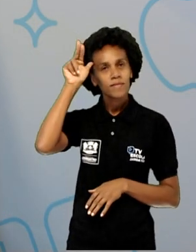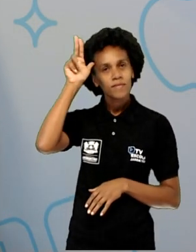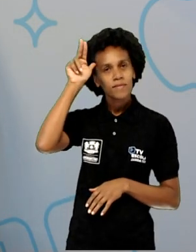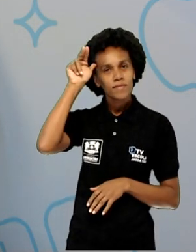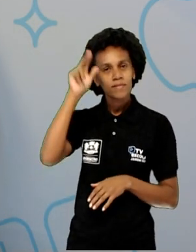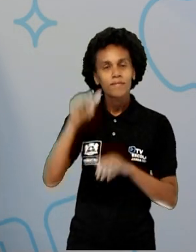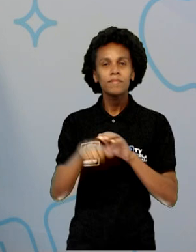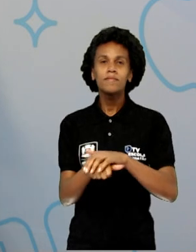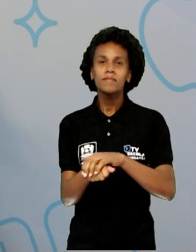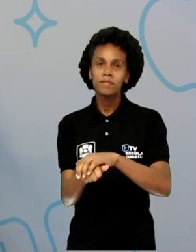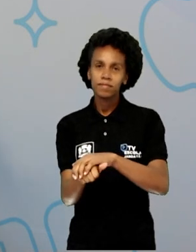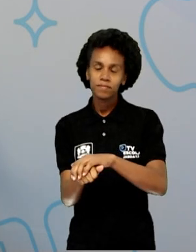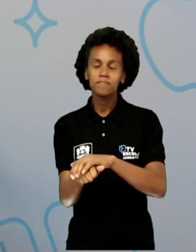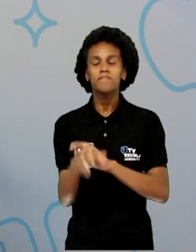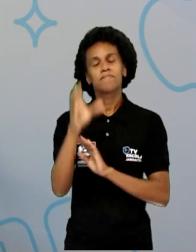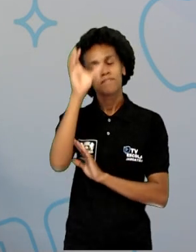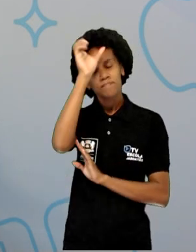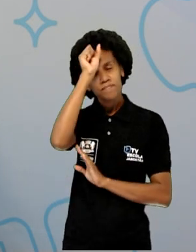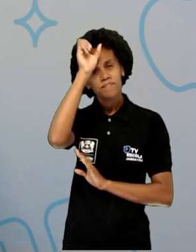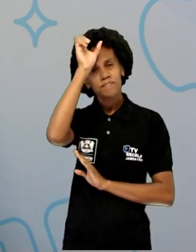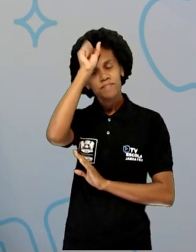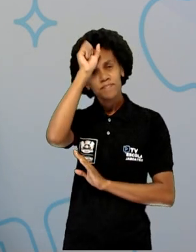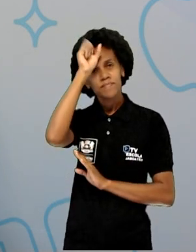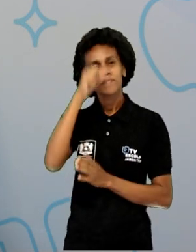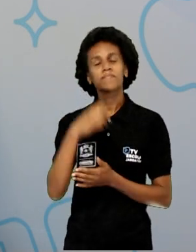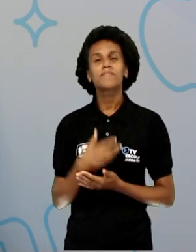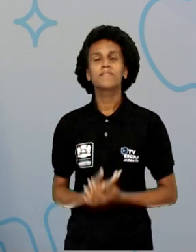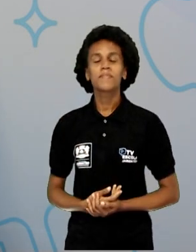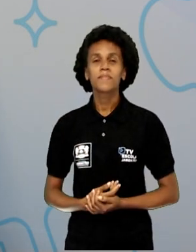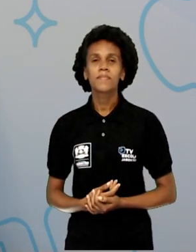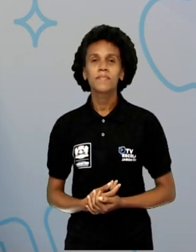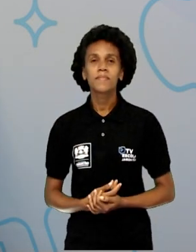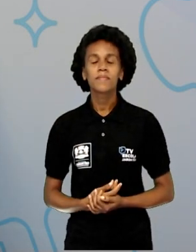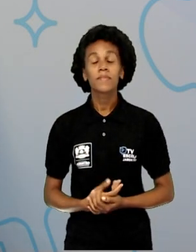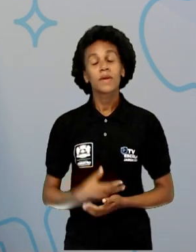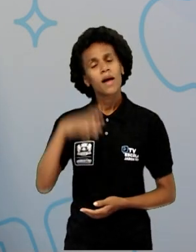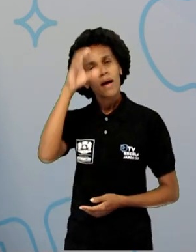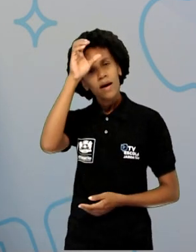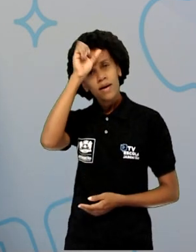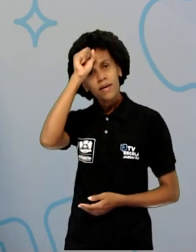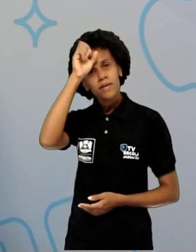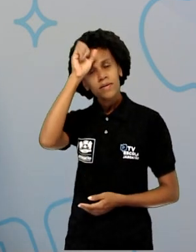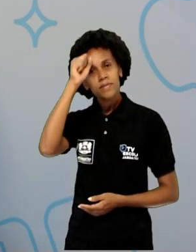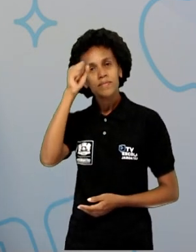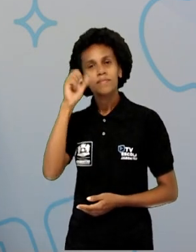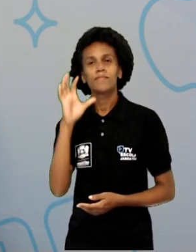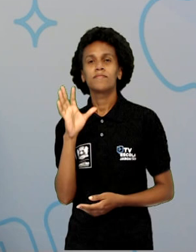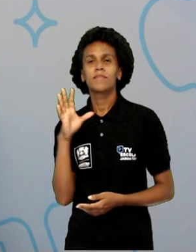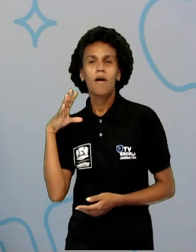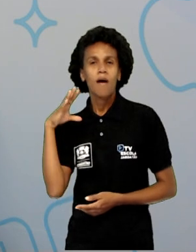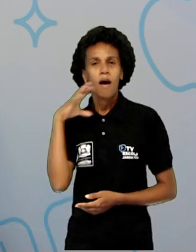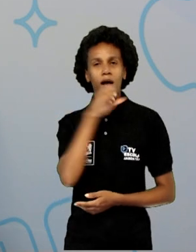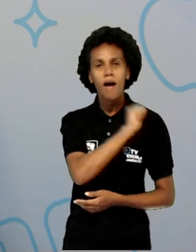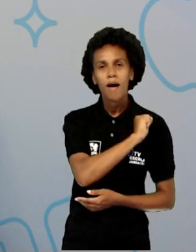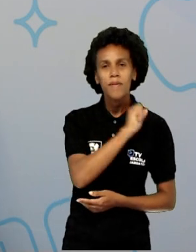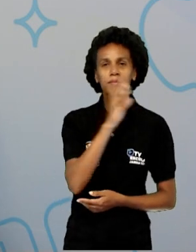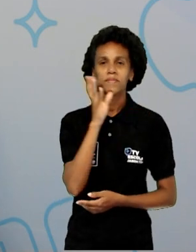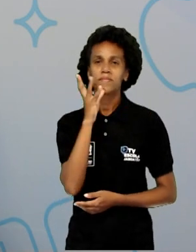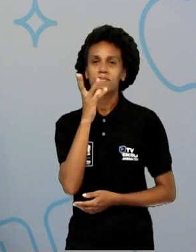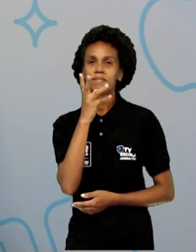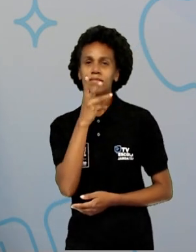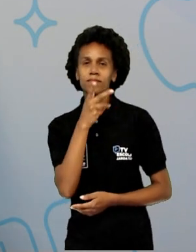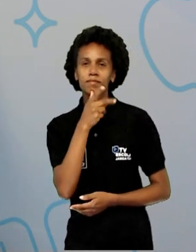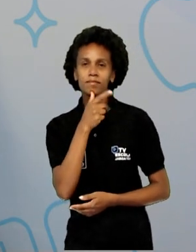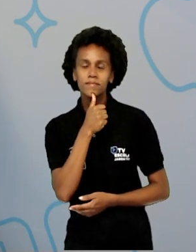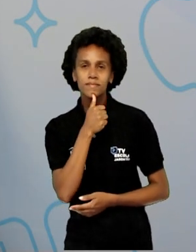ela aprendemos bastante. Aprendemos a questão do rápido, do devagar, aprendemos